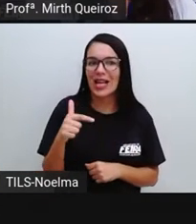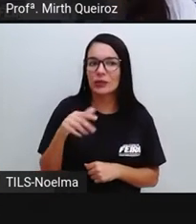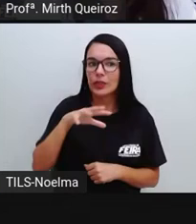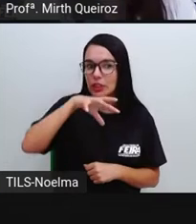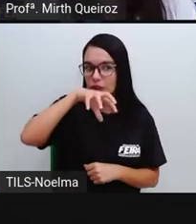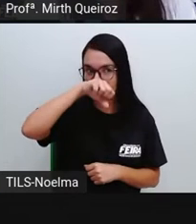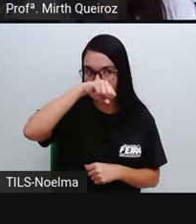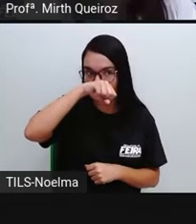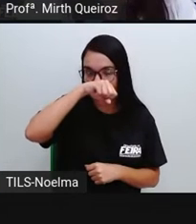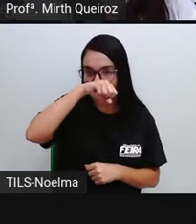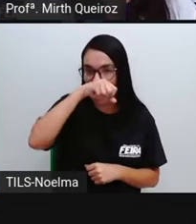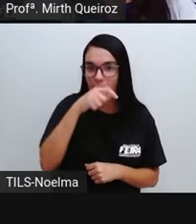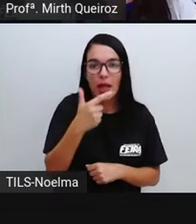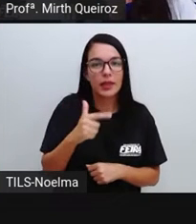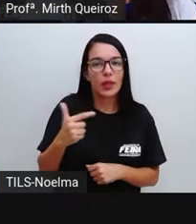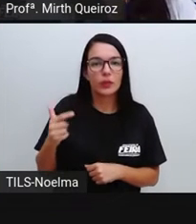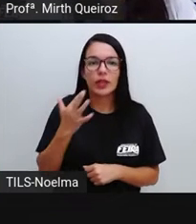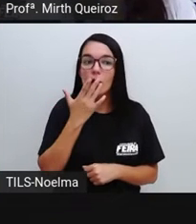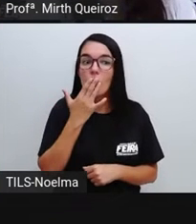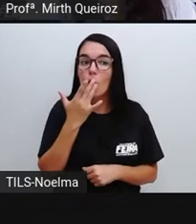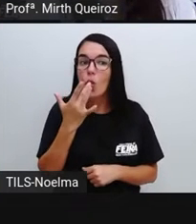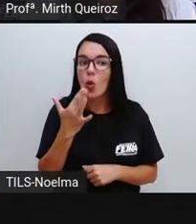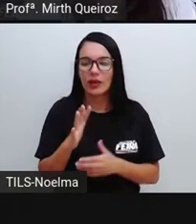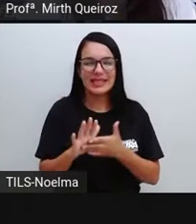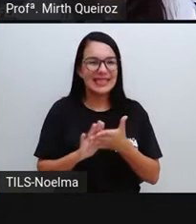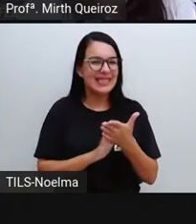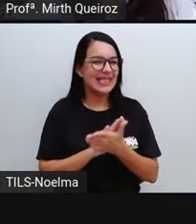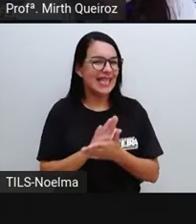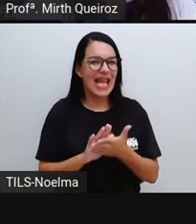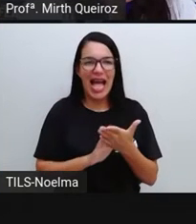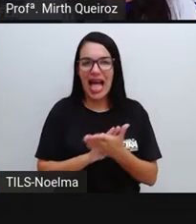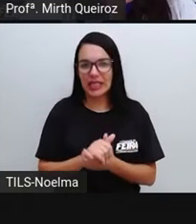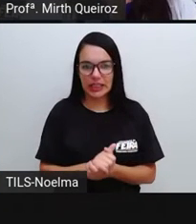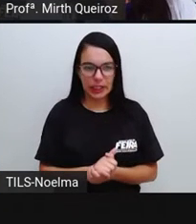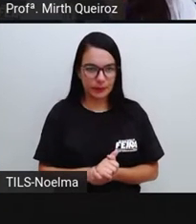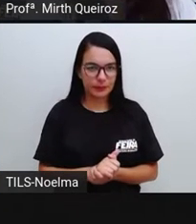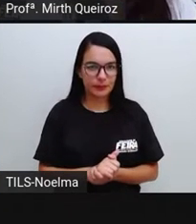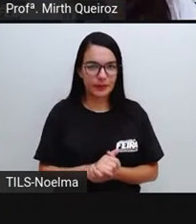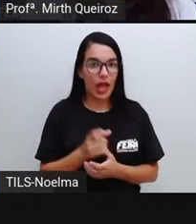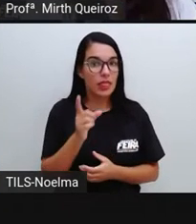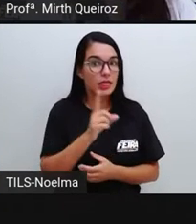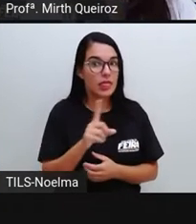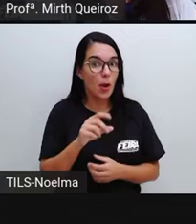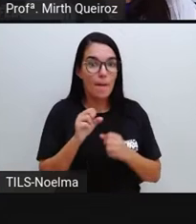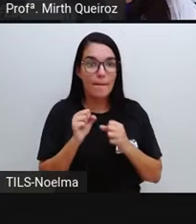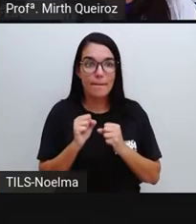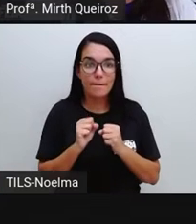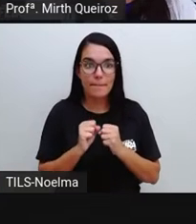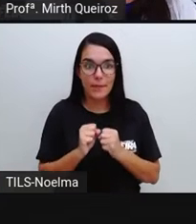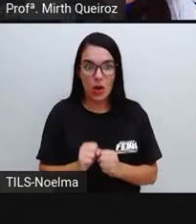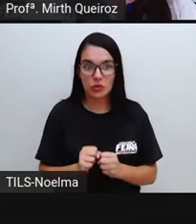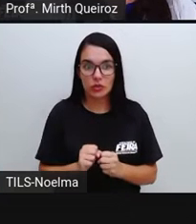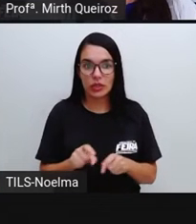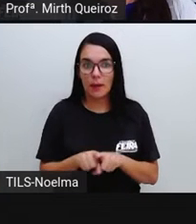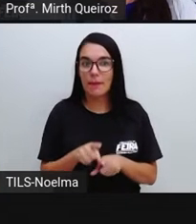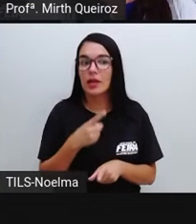incolor, né? Ela não pode ter cor Ela não pode ter cheiro E ela também não pode ter gosto, viu?